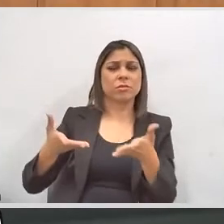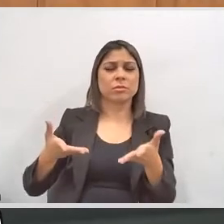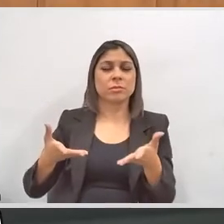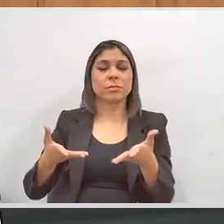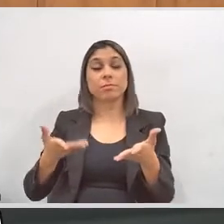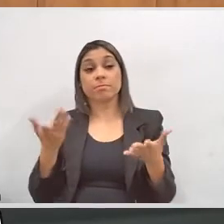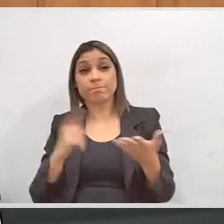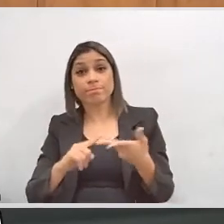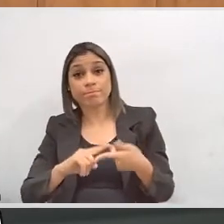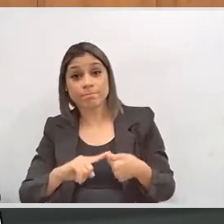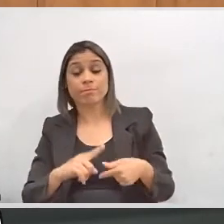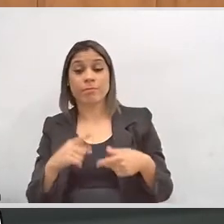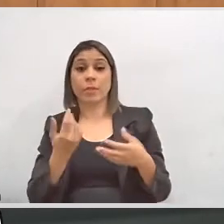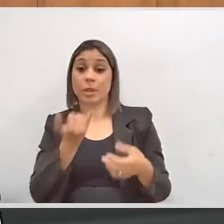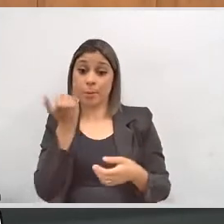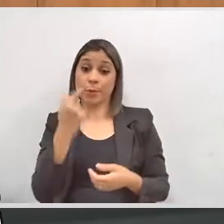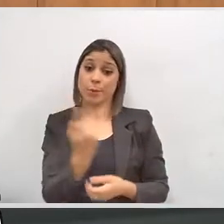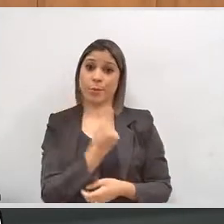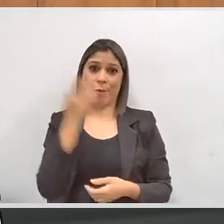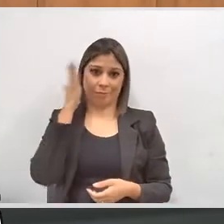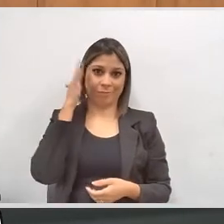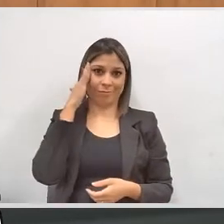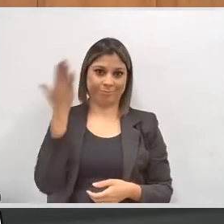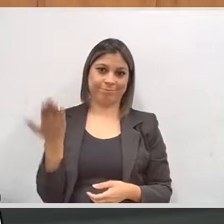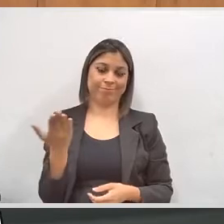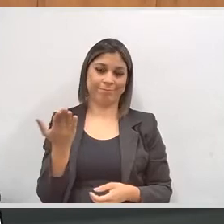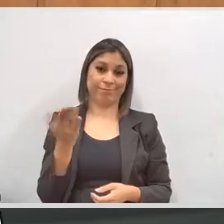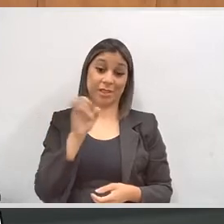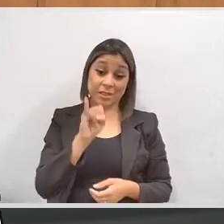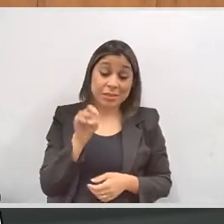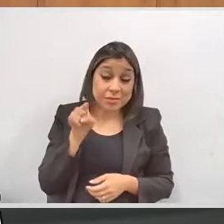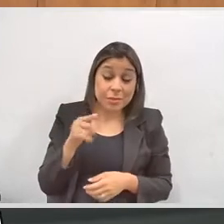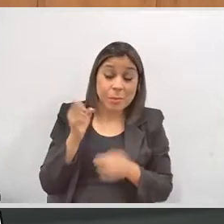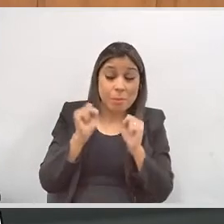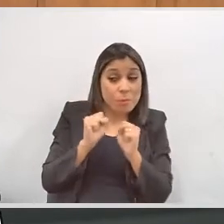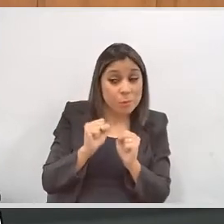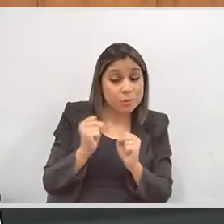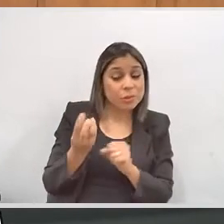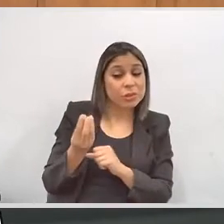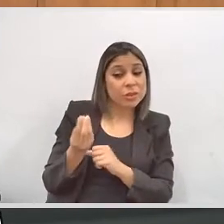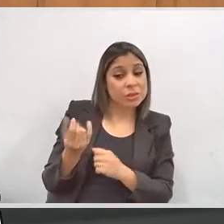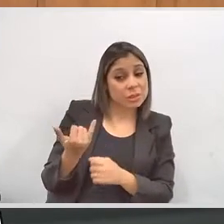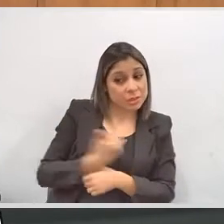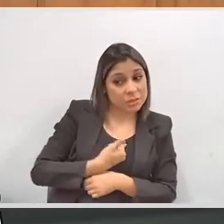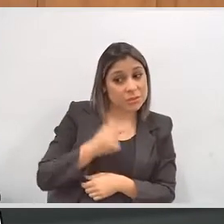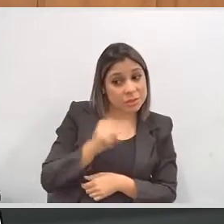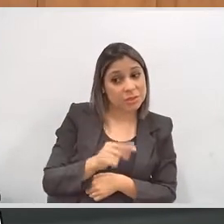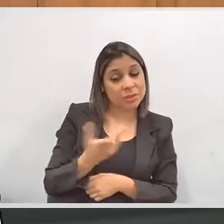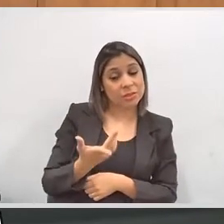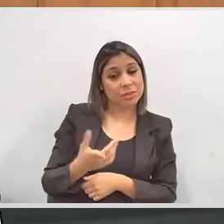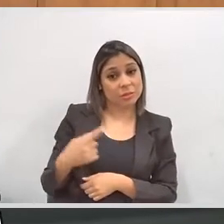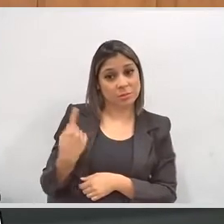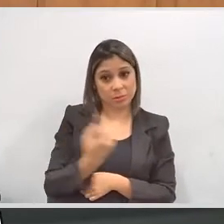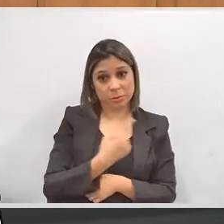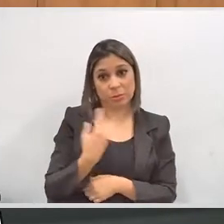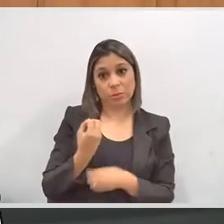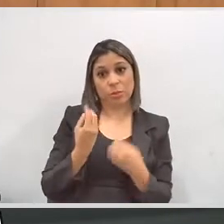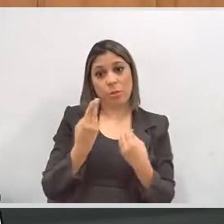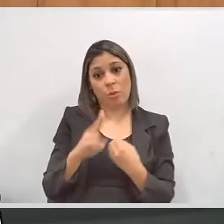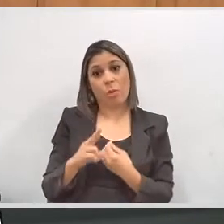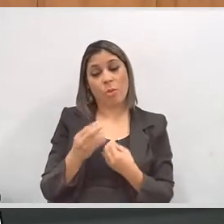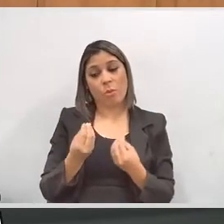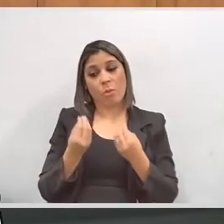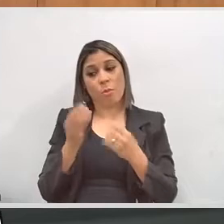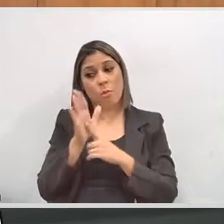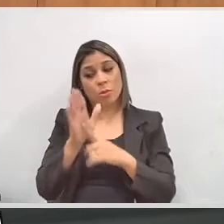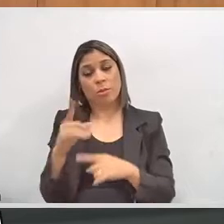utilizados? Isso seria um dado muito importante. Se a senhora pudesse viabilizar isso daí, para quem de direito,